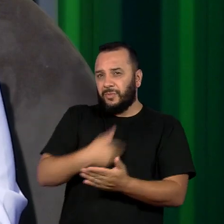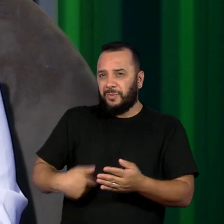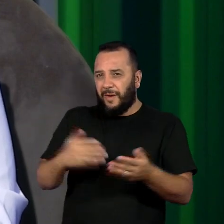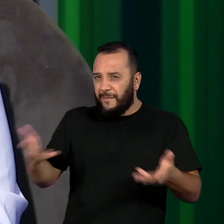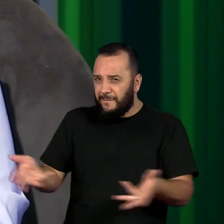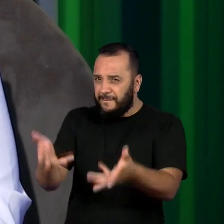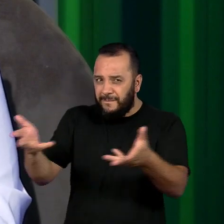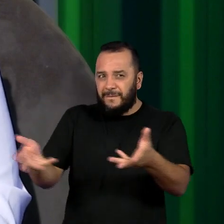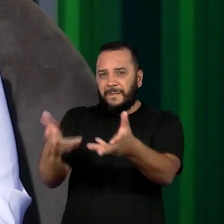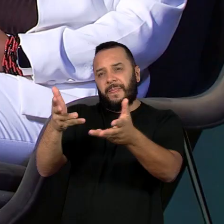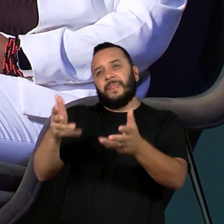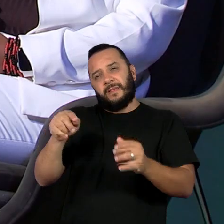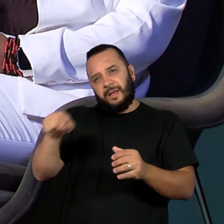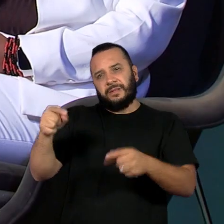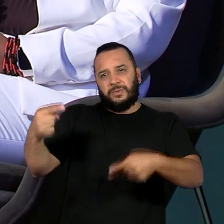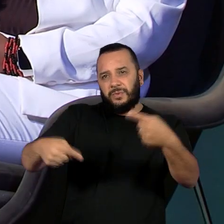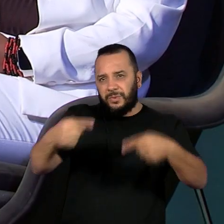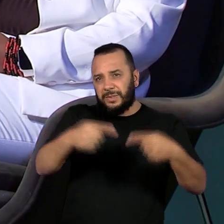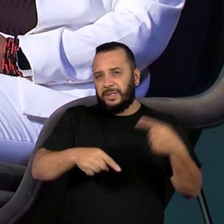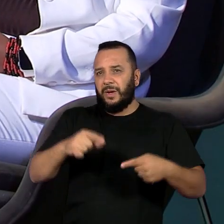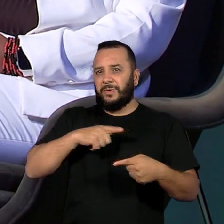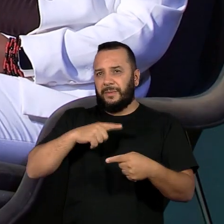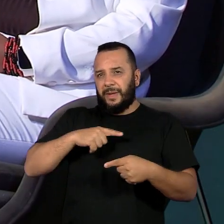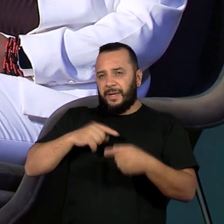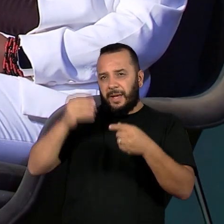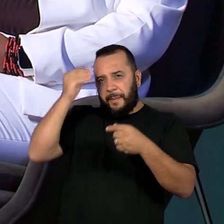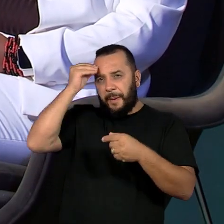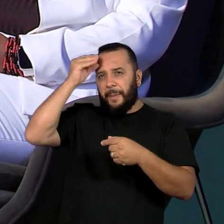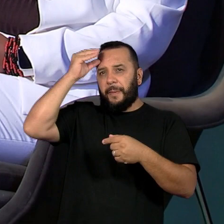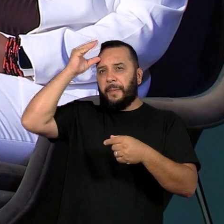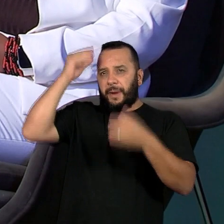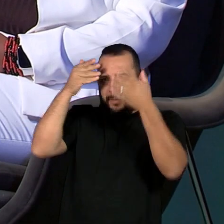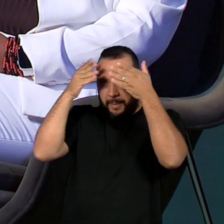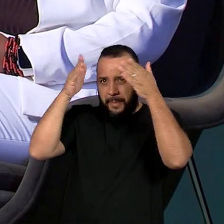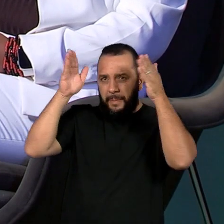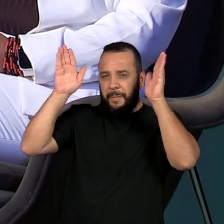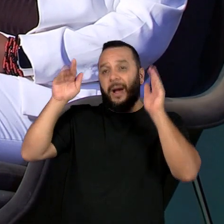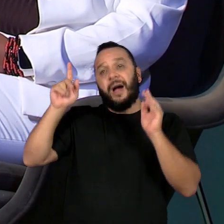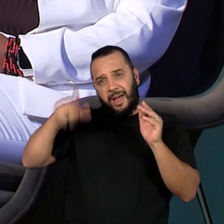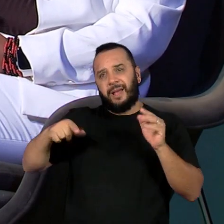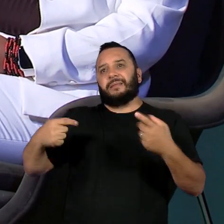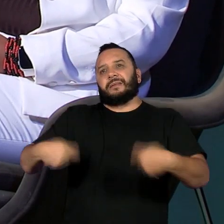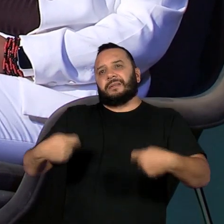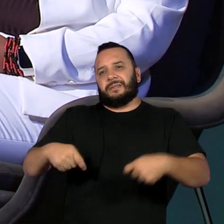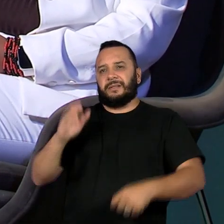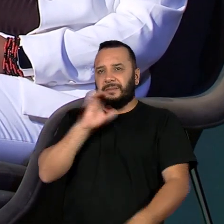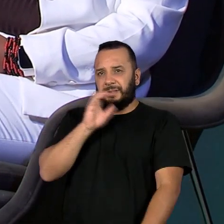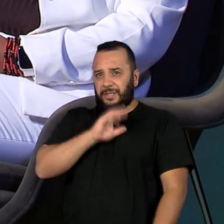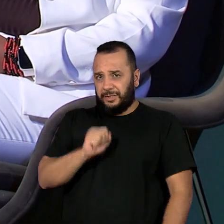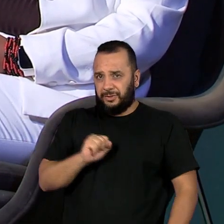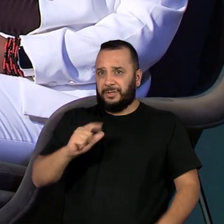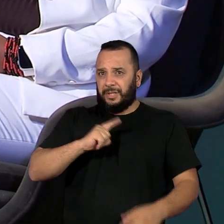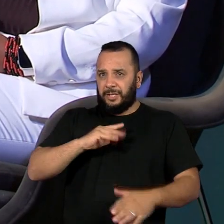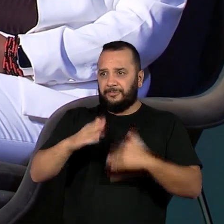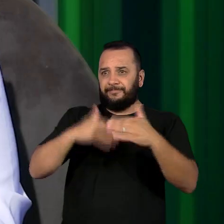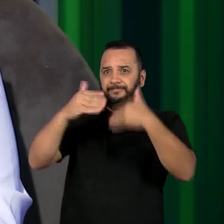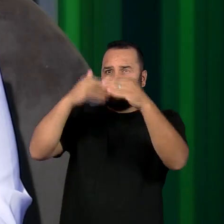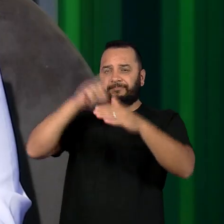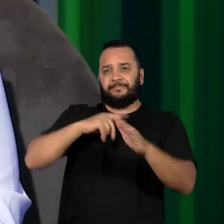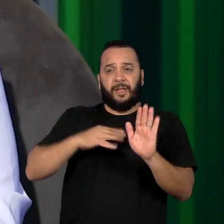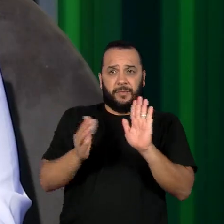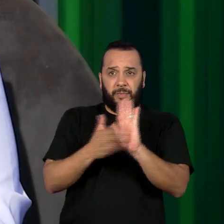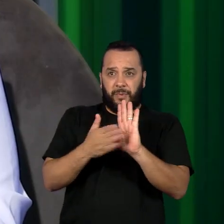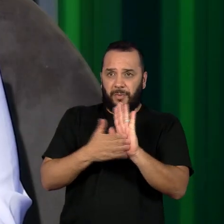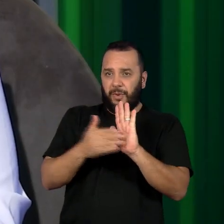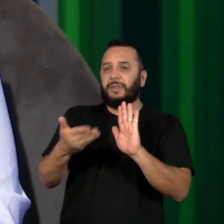expandir os olhares, é uma necessidade emergente. Então, temos isso como proposta. É